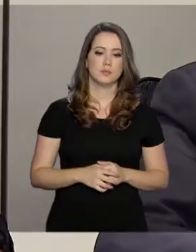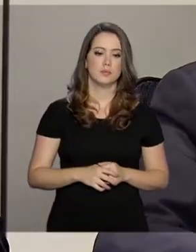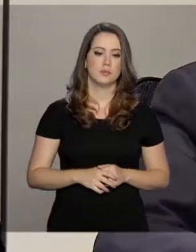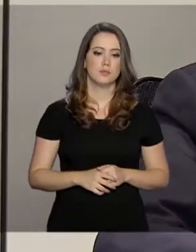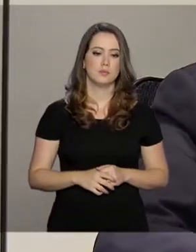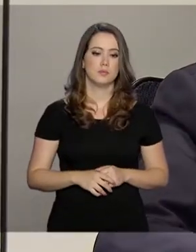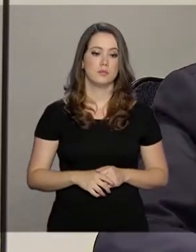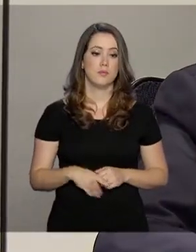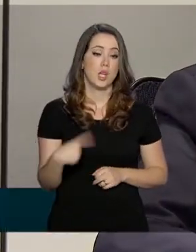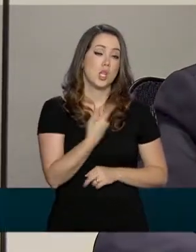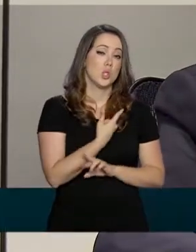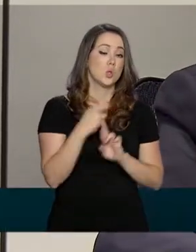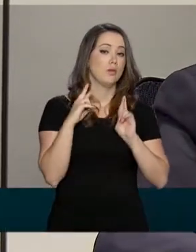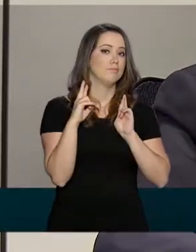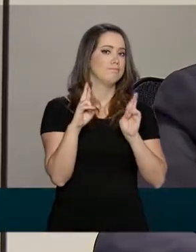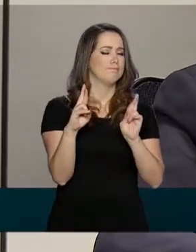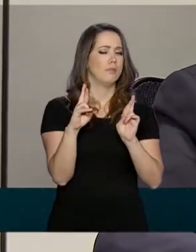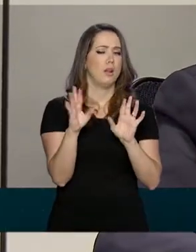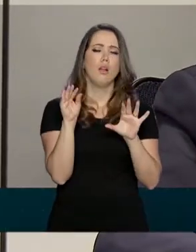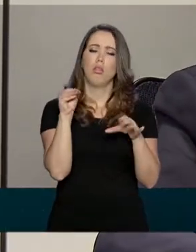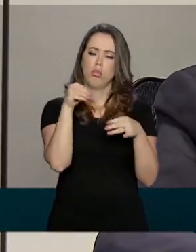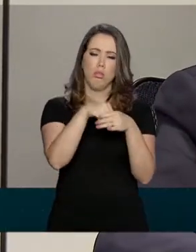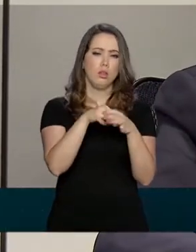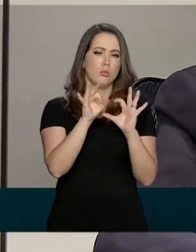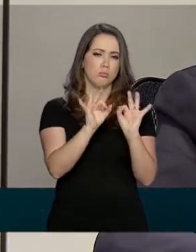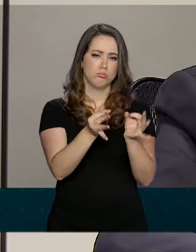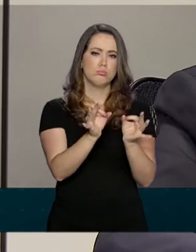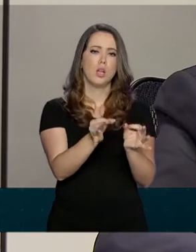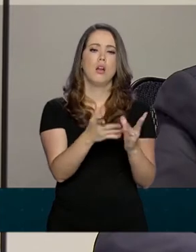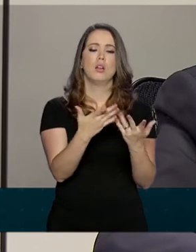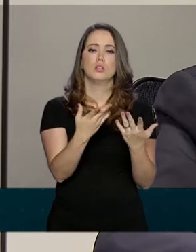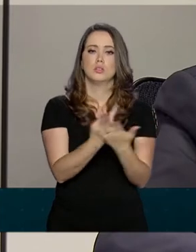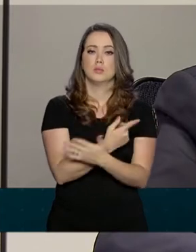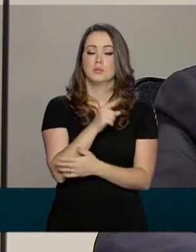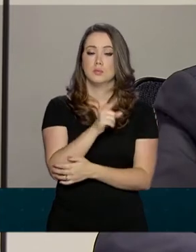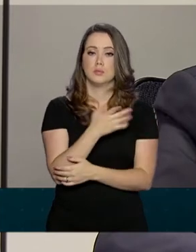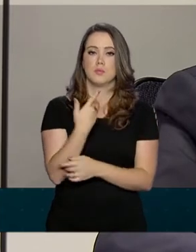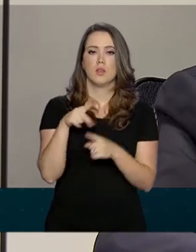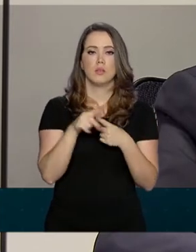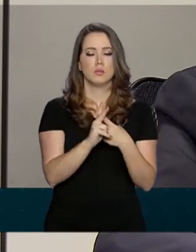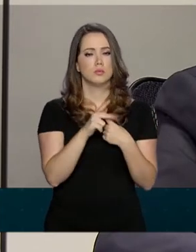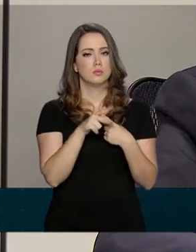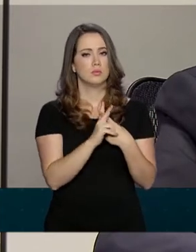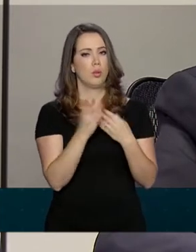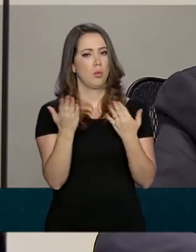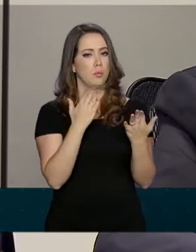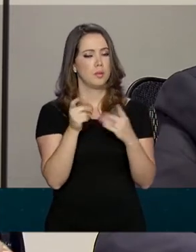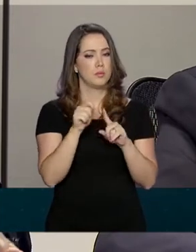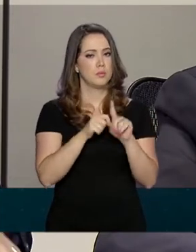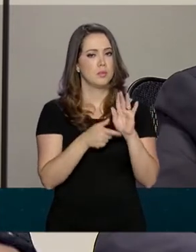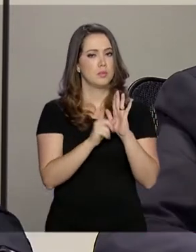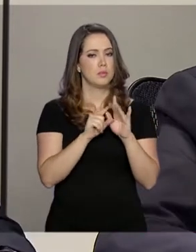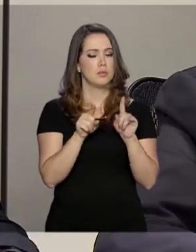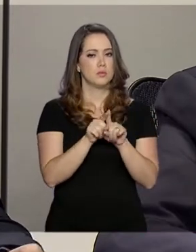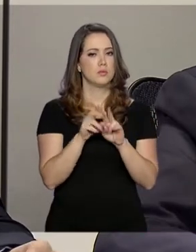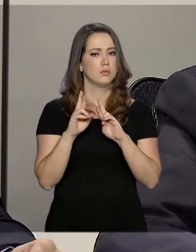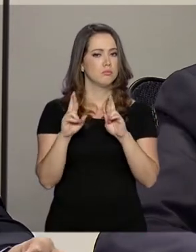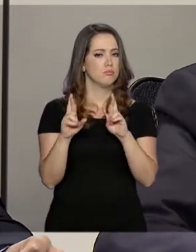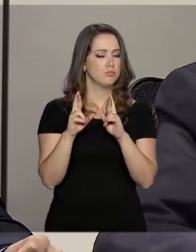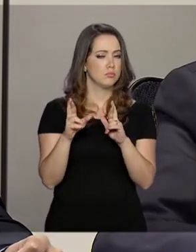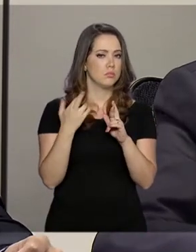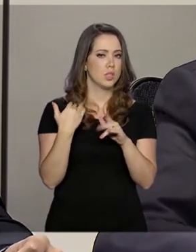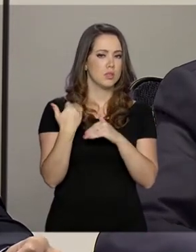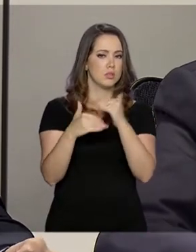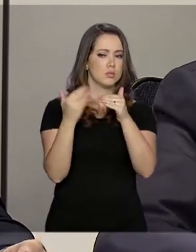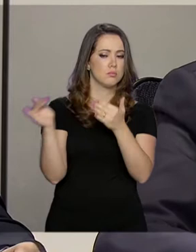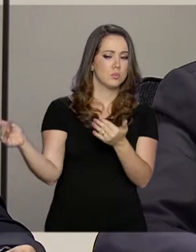expectativas estão dentro dos parâmetros do mercado. Então, houve uma revisão no mês anterior da previsão de receita, da